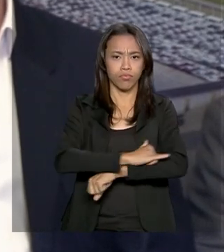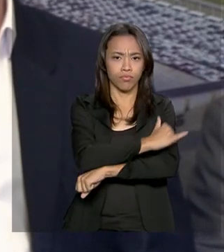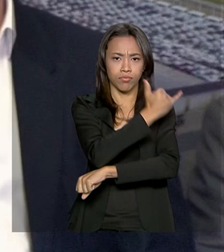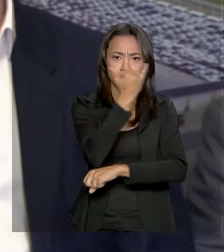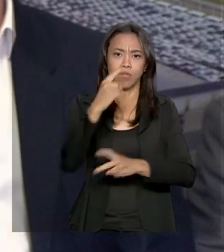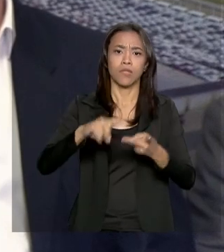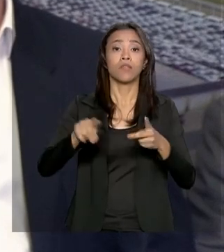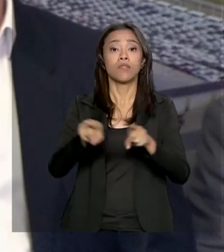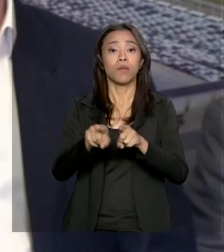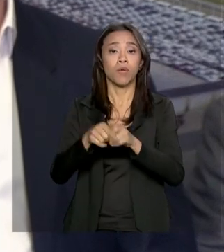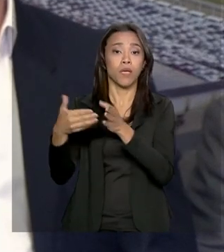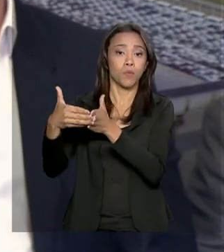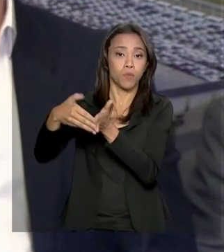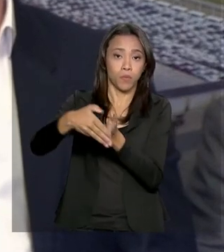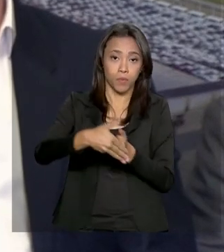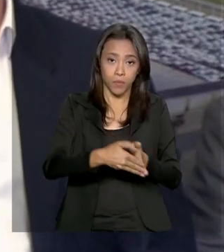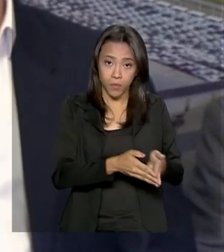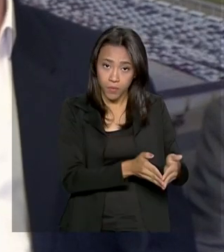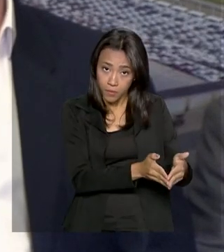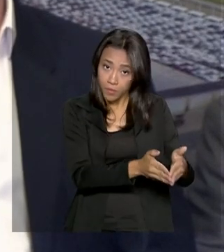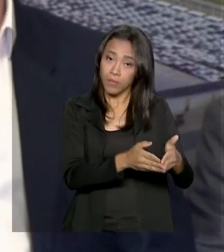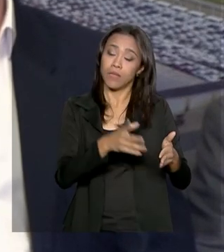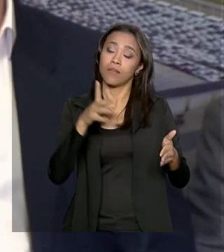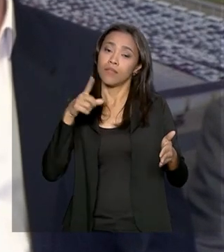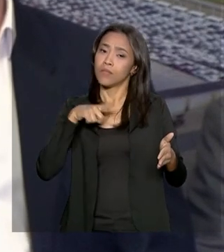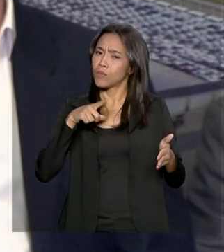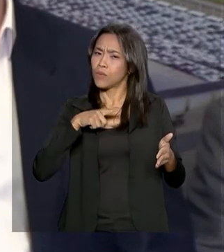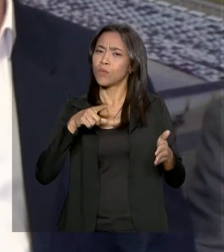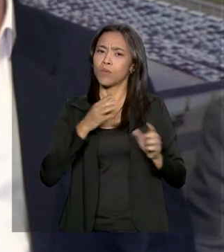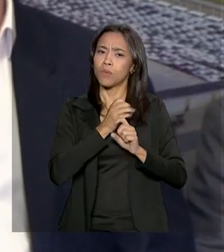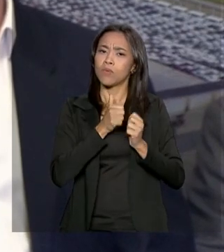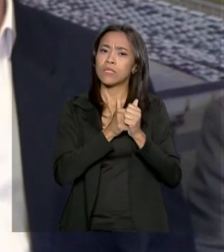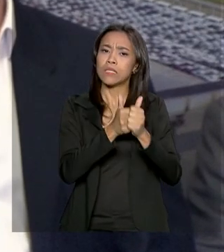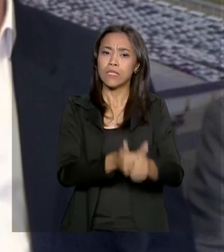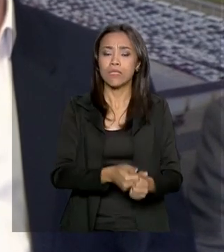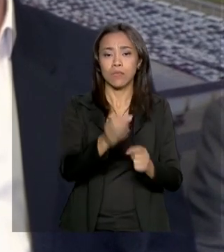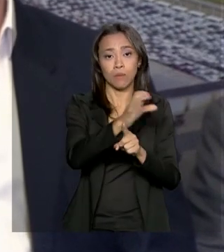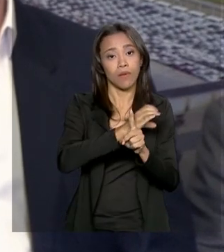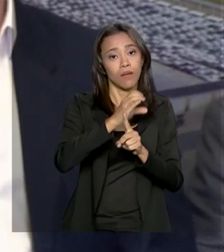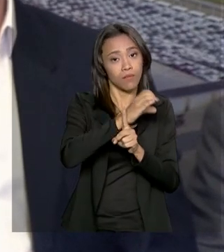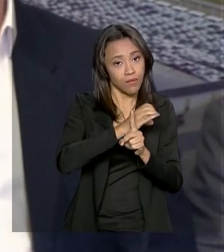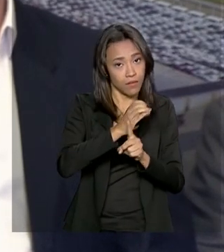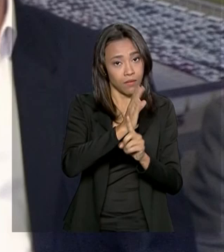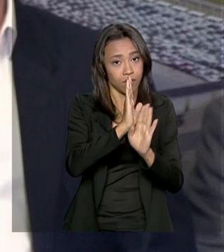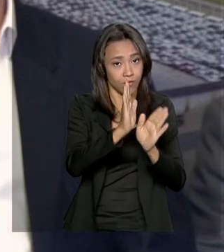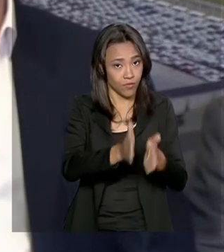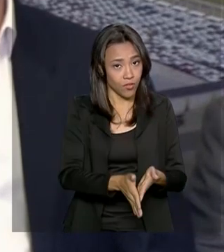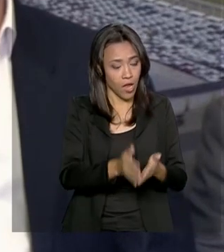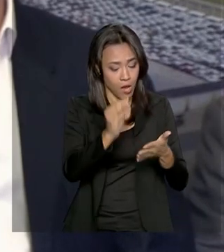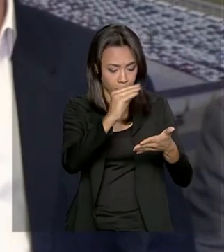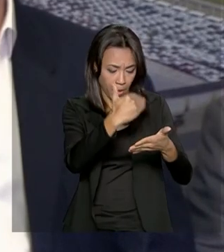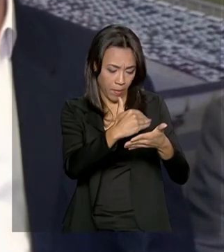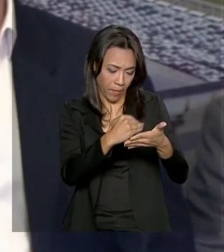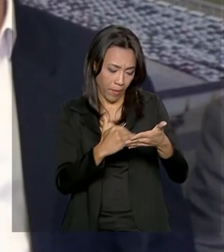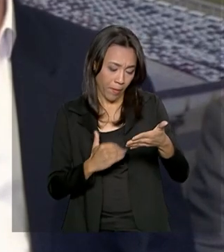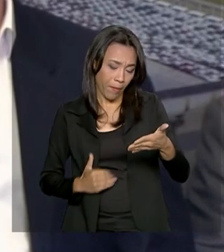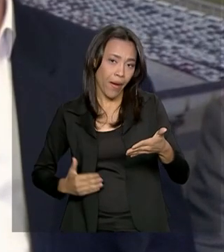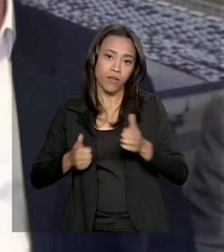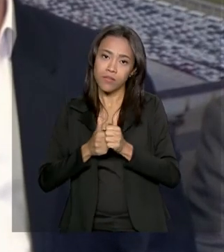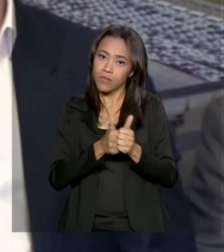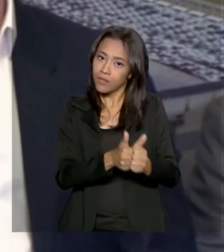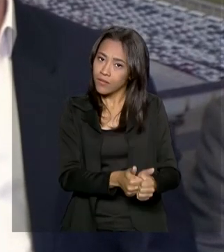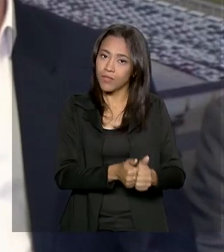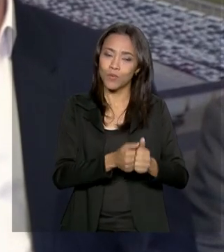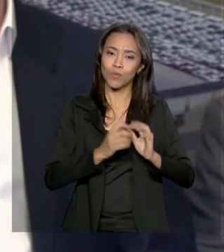projetos estão andando dentro dos seus cronogramas, o que é mais importante. Então, a gente está conseguindo realizar os leilões